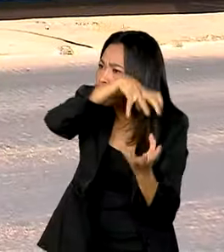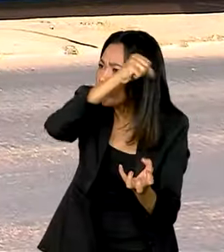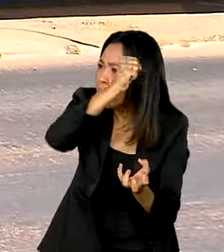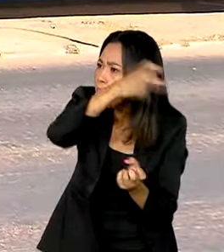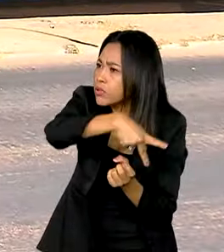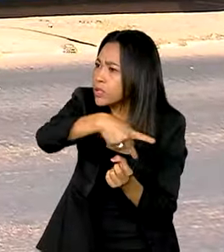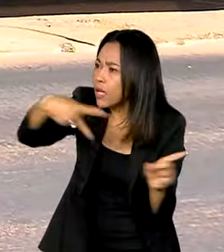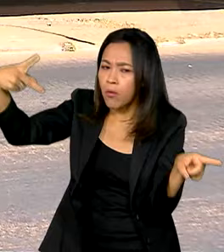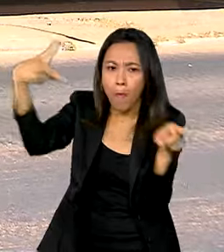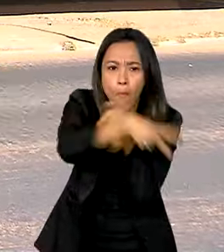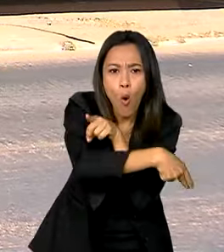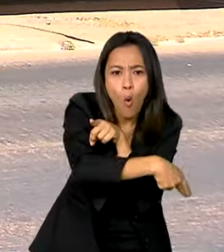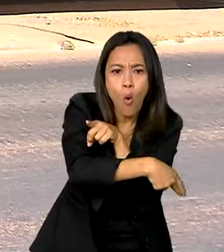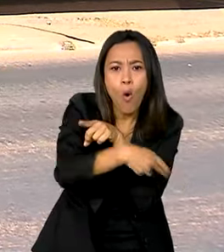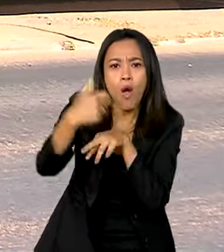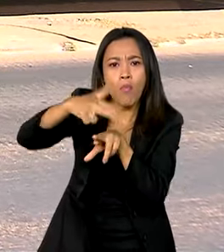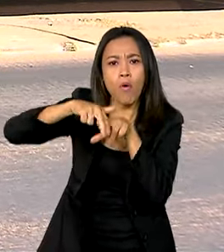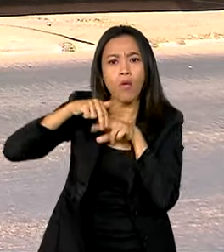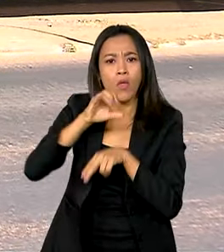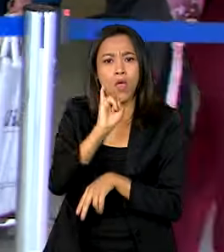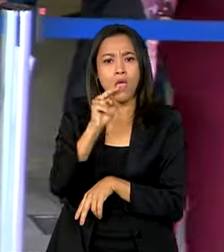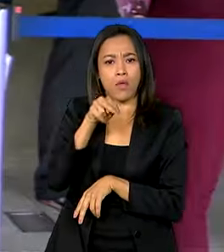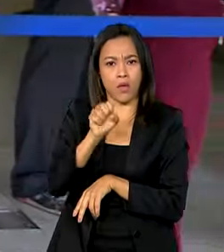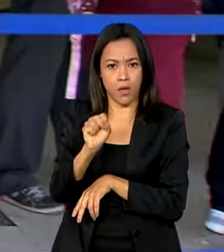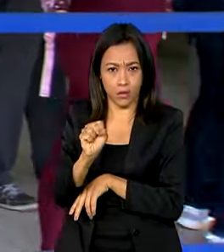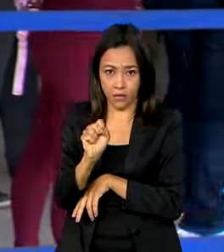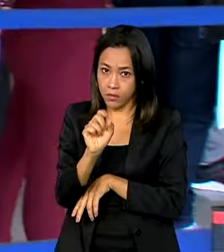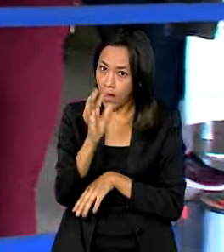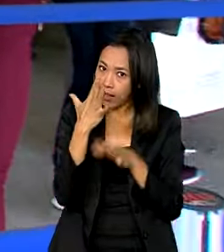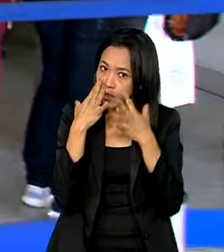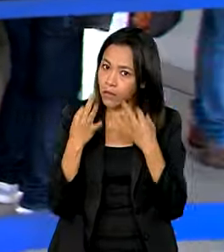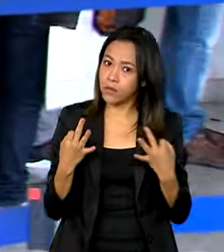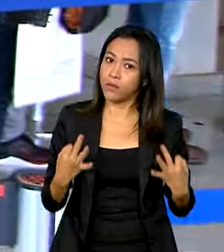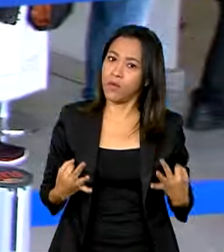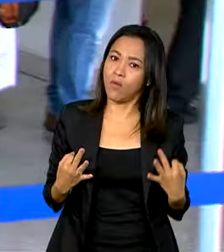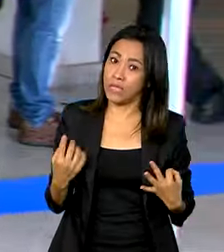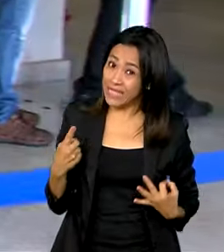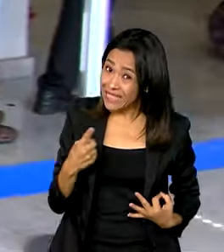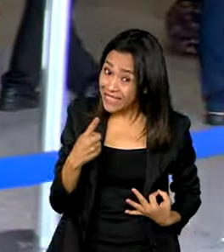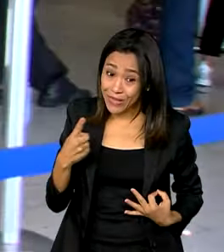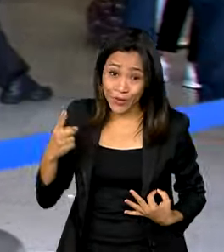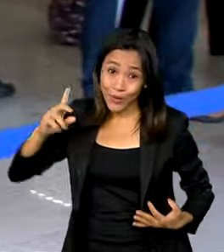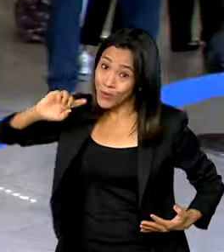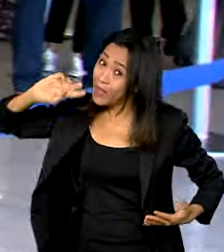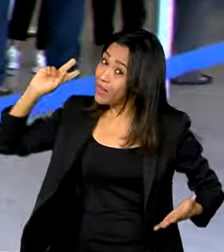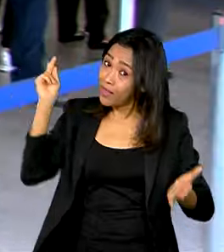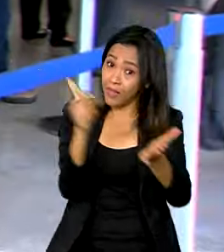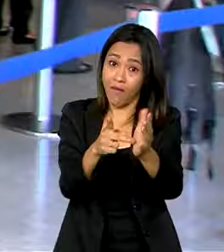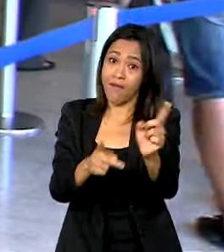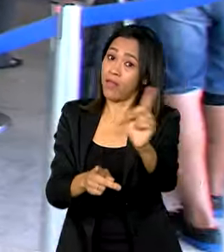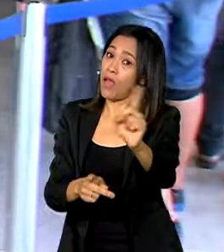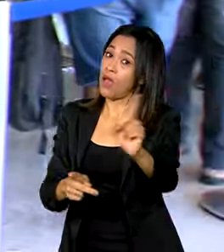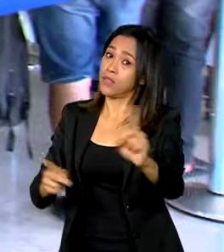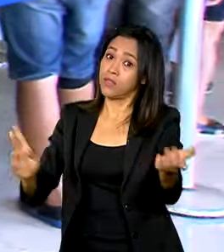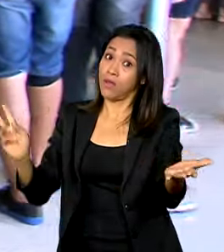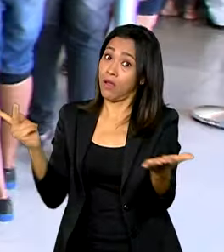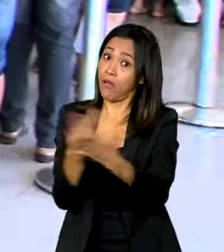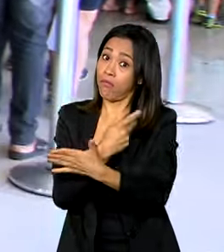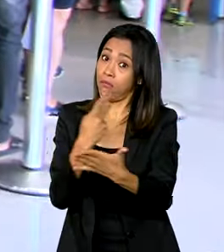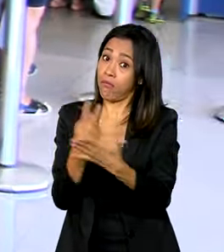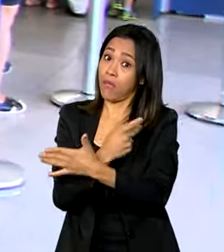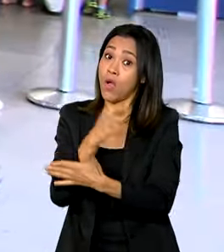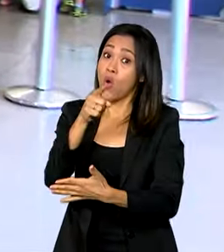benefícios cortados pelo INSS. Mas atenção, isso não é verdade. O governo federal